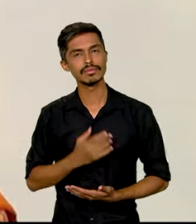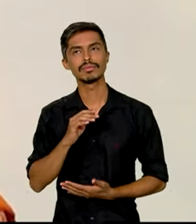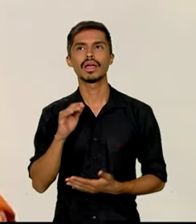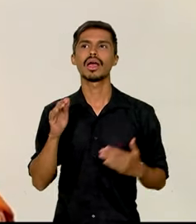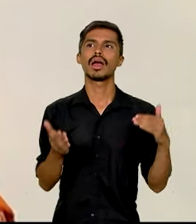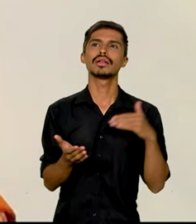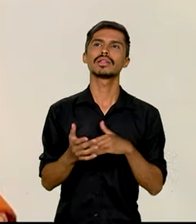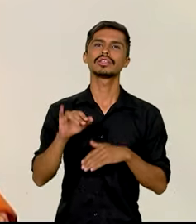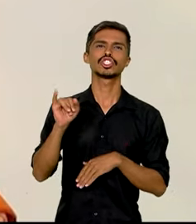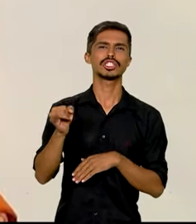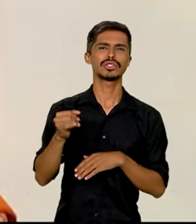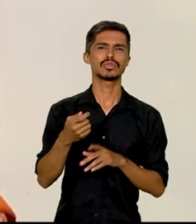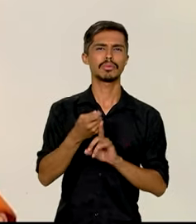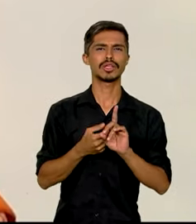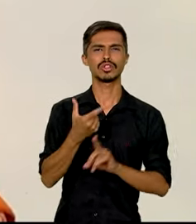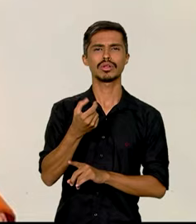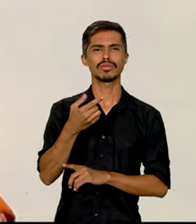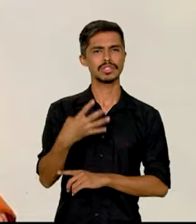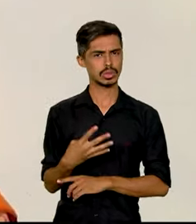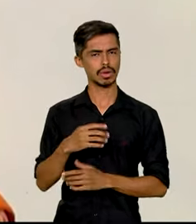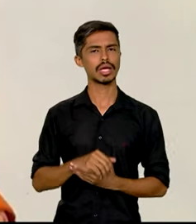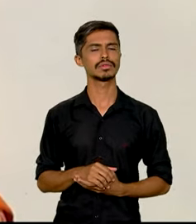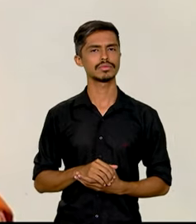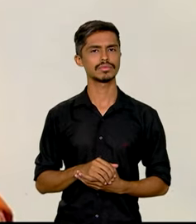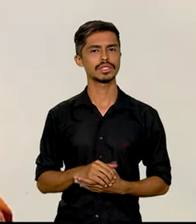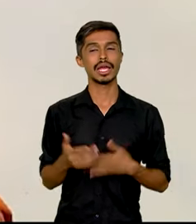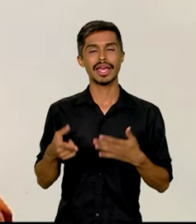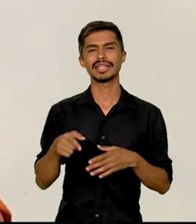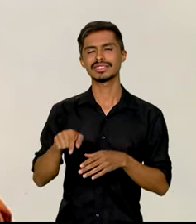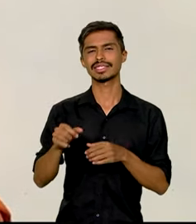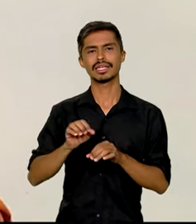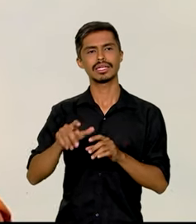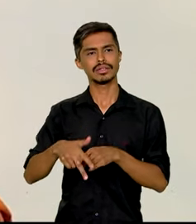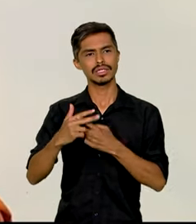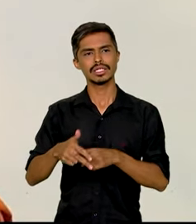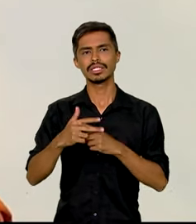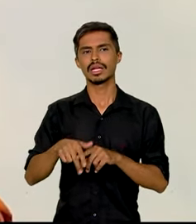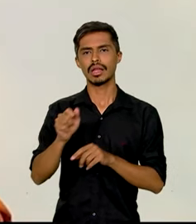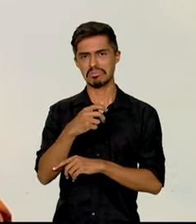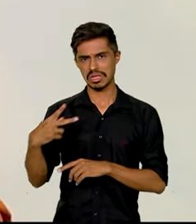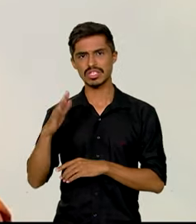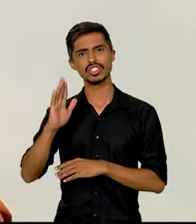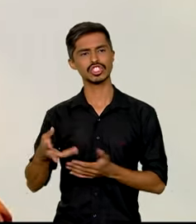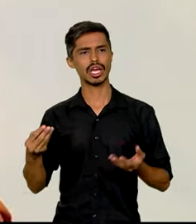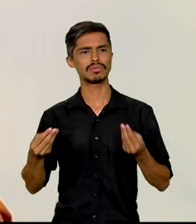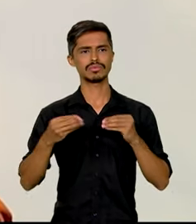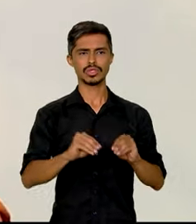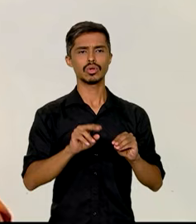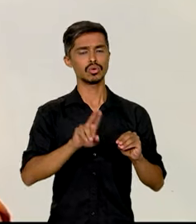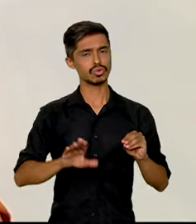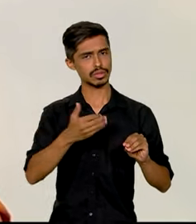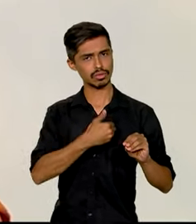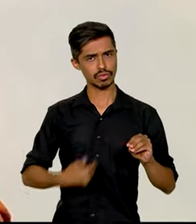janeiro de 2024, essa ferramenta já deverá ter sido implementada pelo